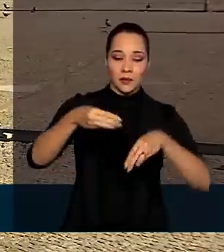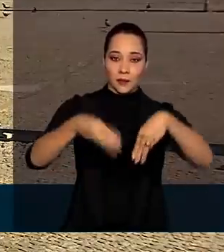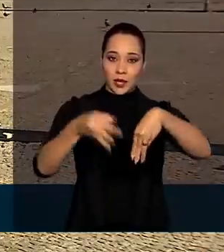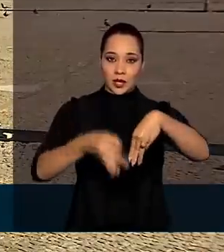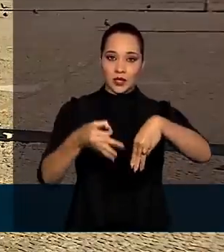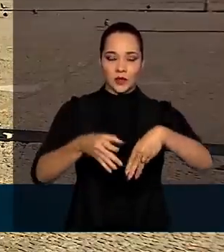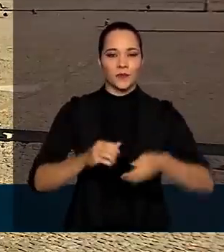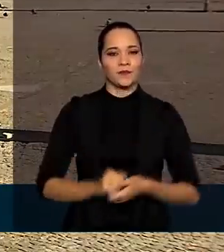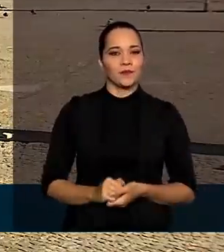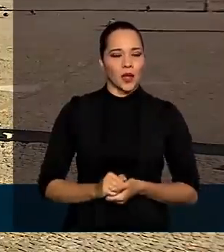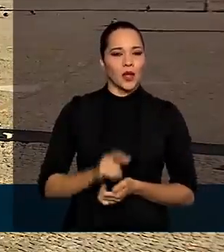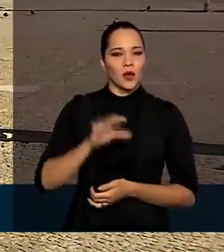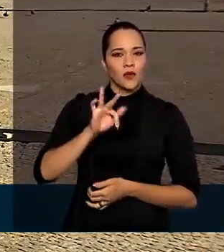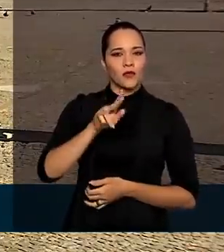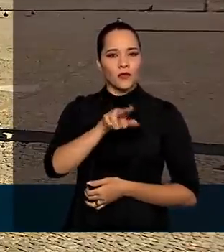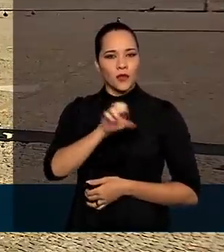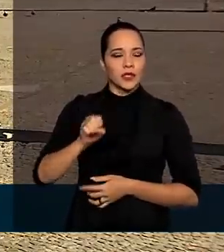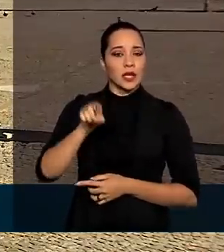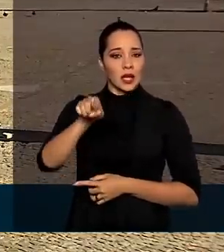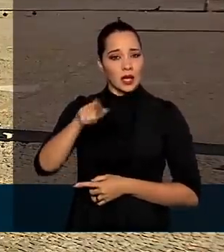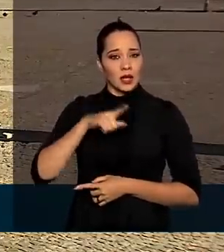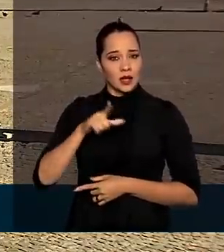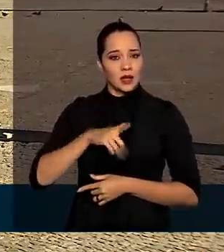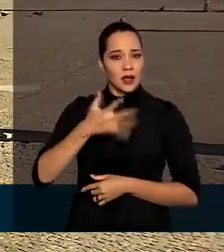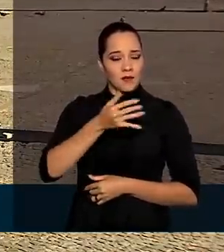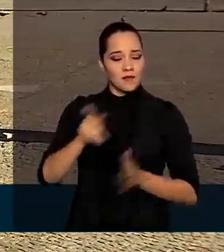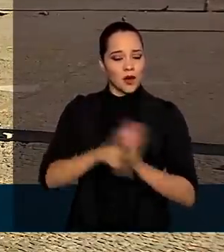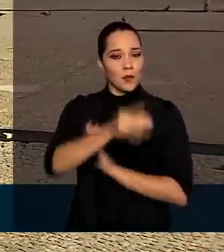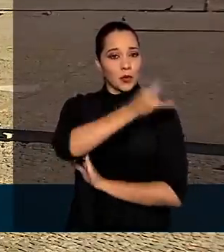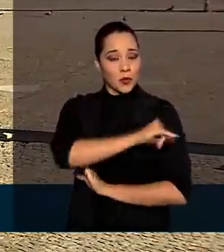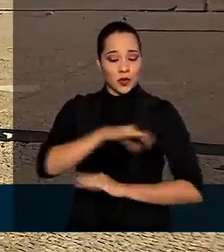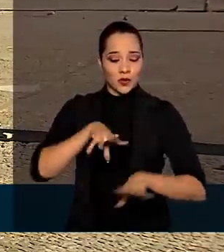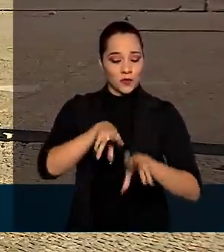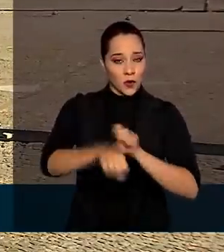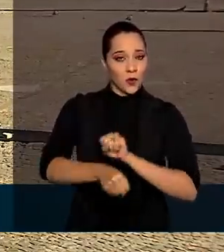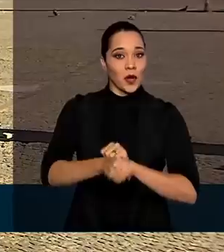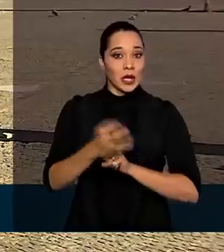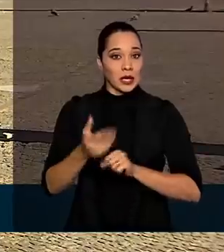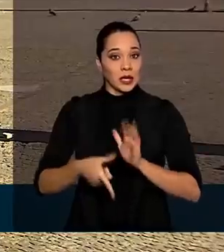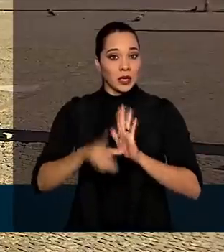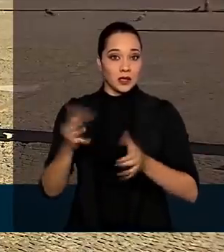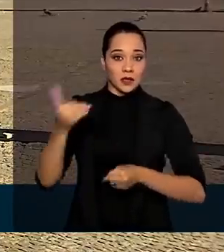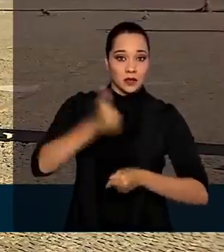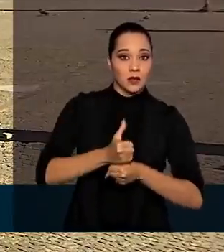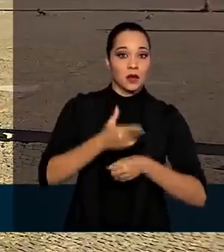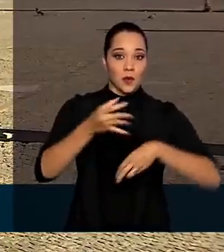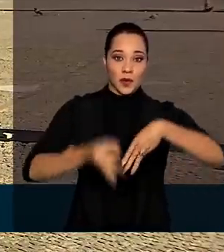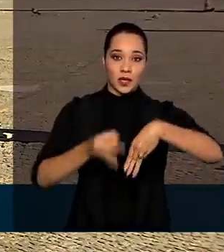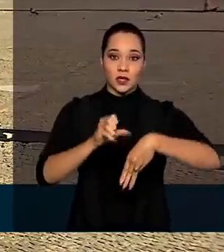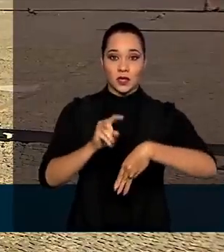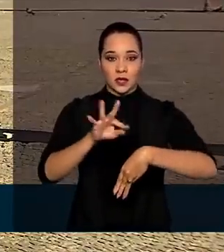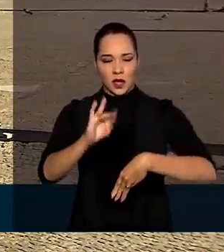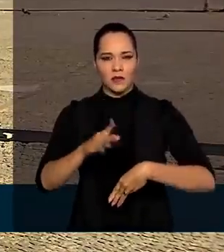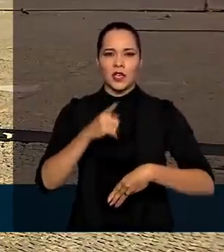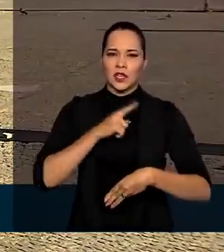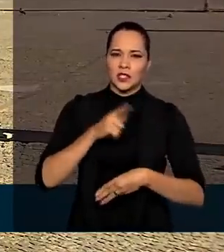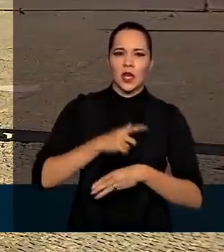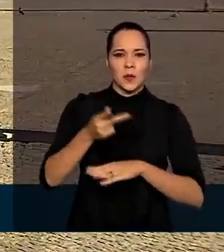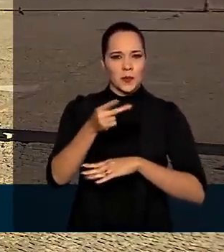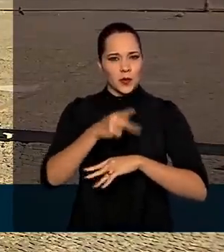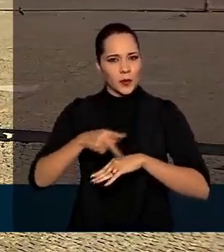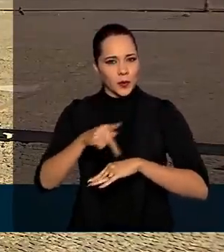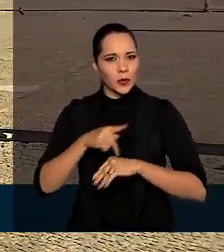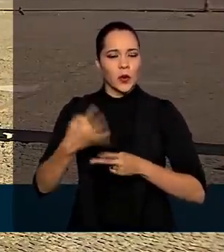carioca, se formou em Direito na Universidade Estadual do Rio de Janeiro e antes de assumir como ministro do STF, foi promotor, juiz federal,